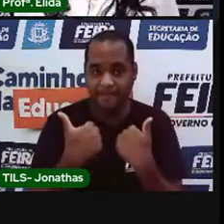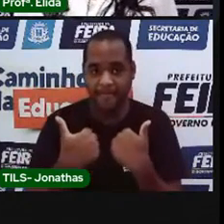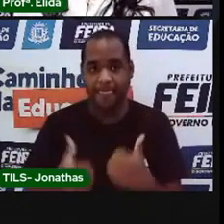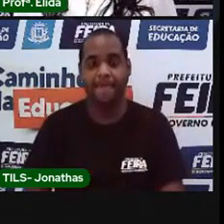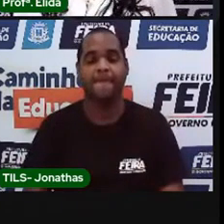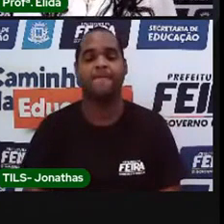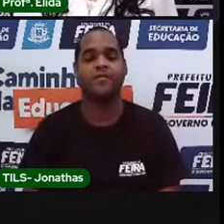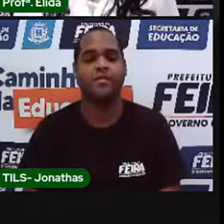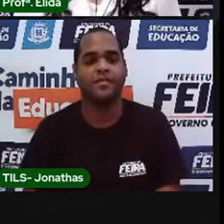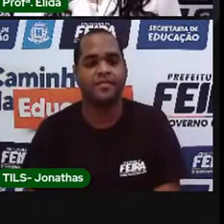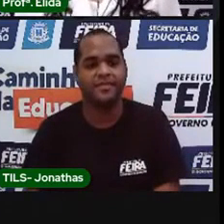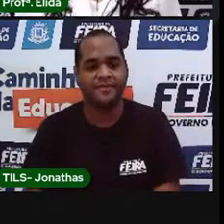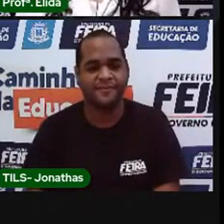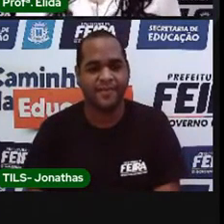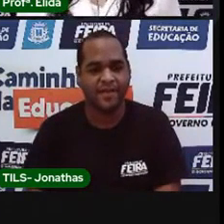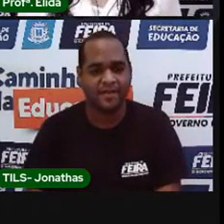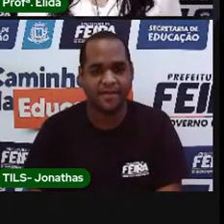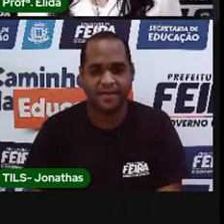Vou dar um tempinho.